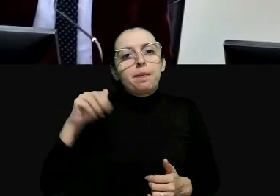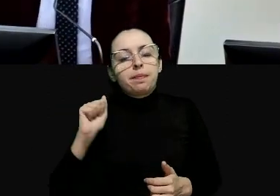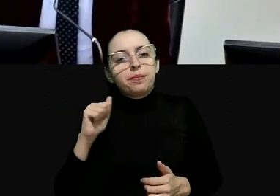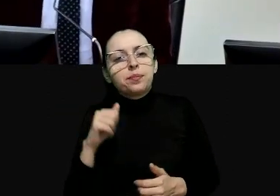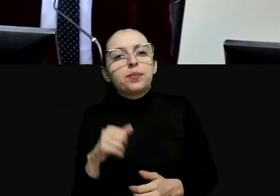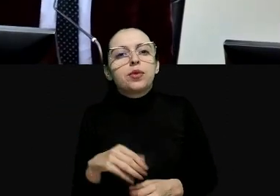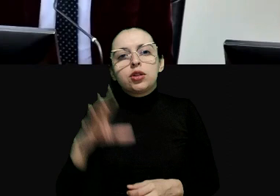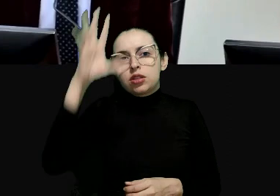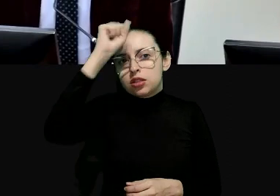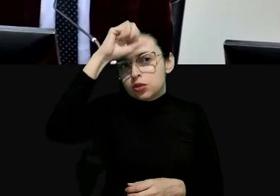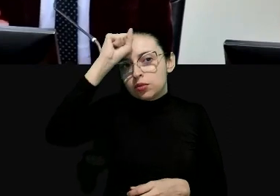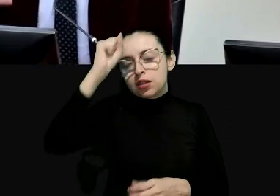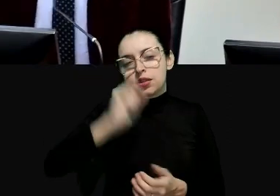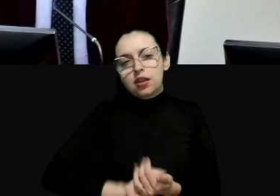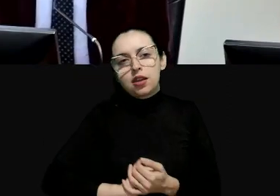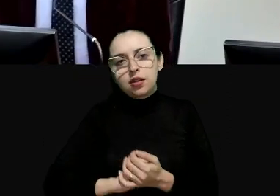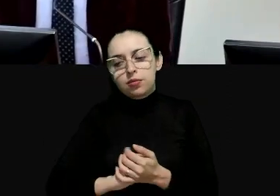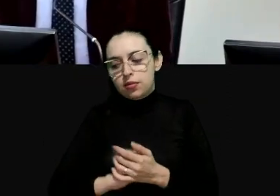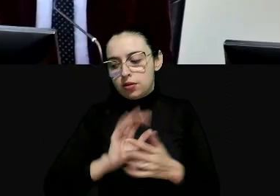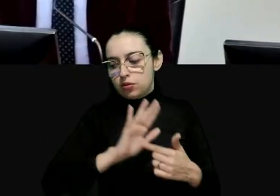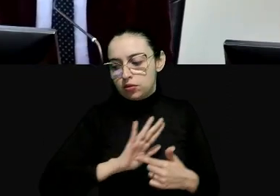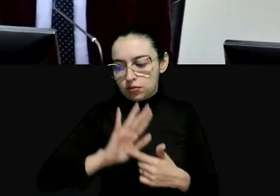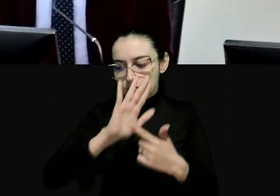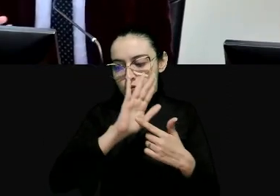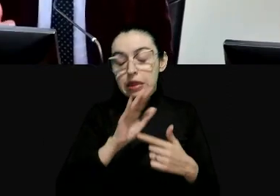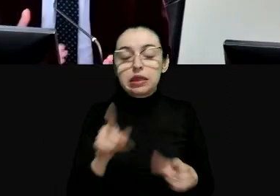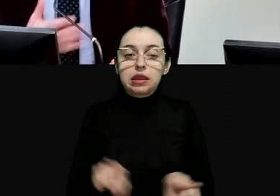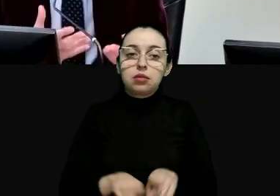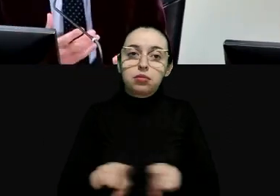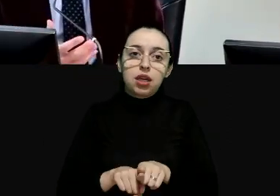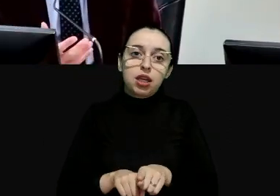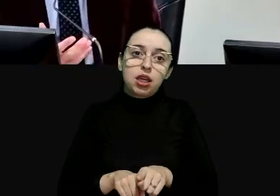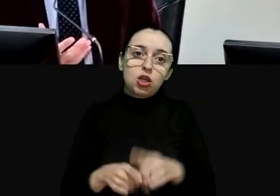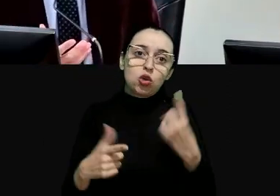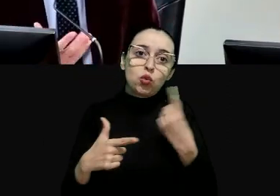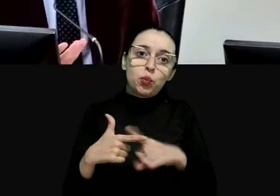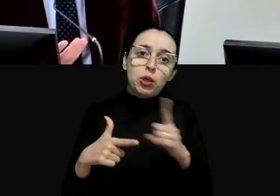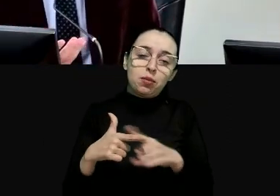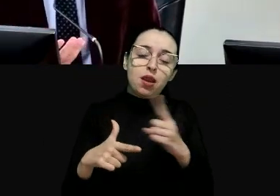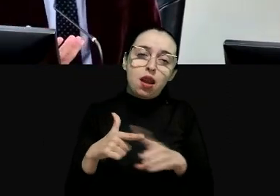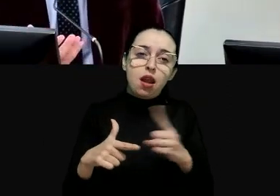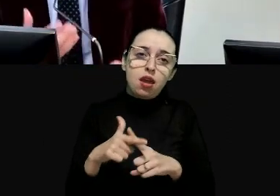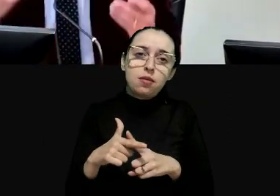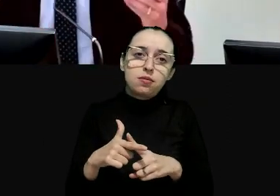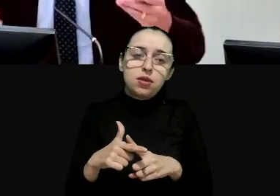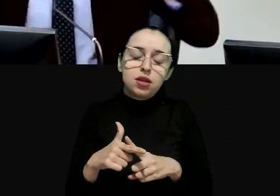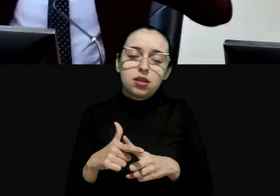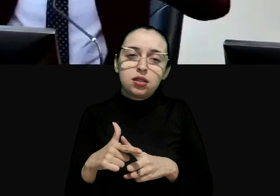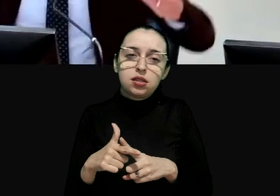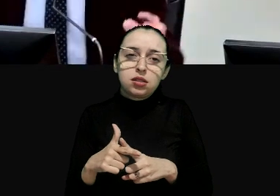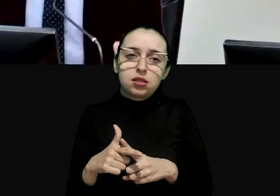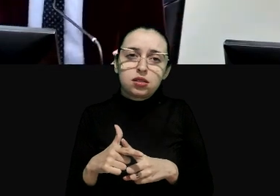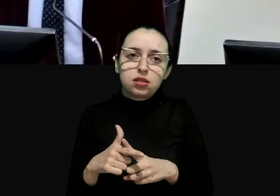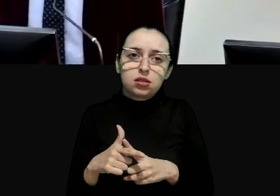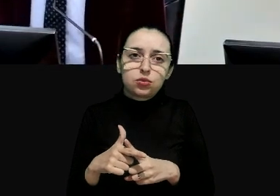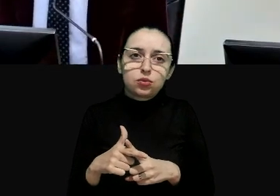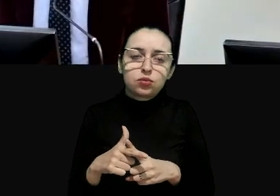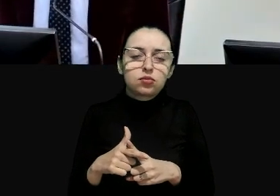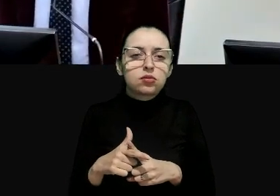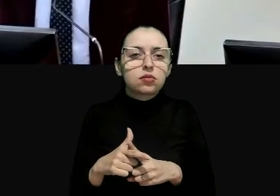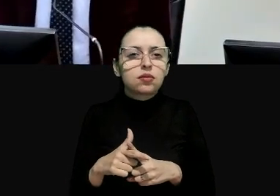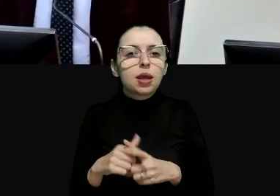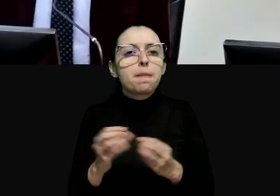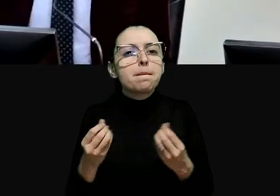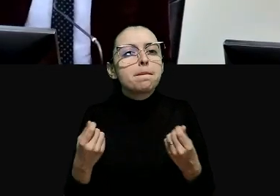podem aprender dos logros e também dos problemas deste desenvolvimento para desenvolver a